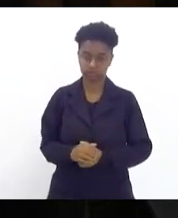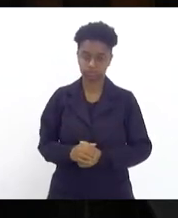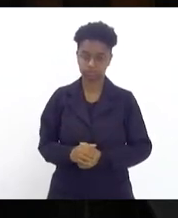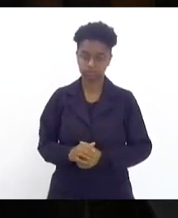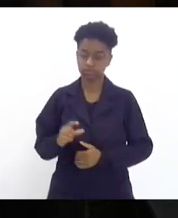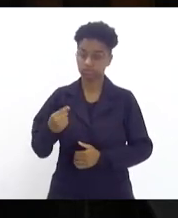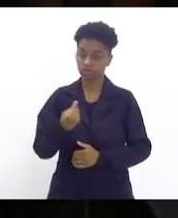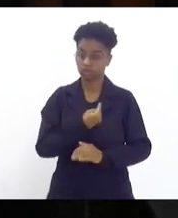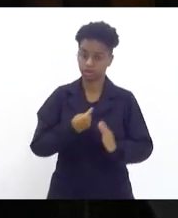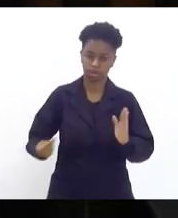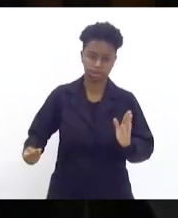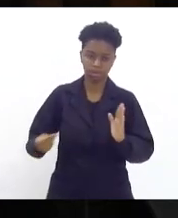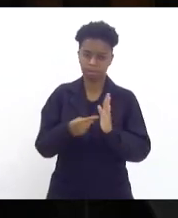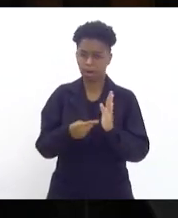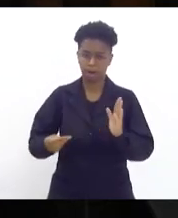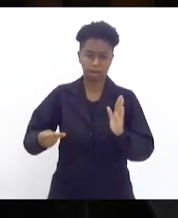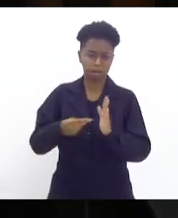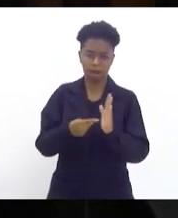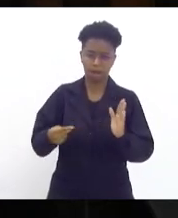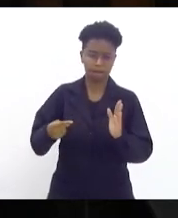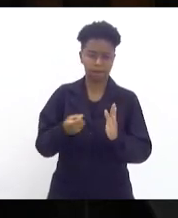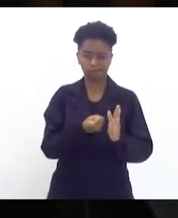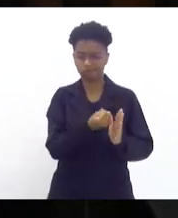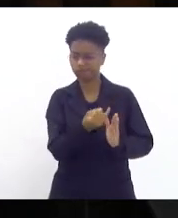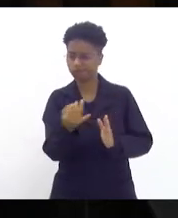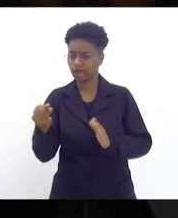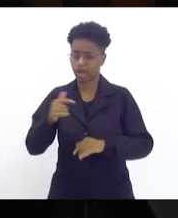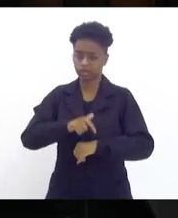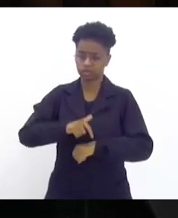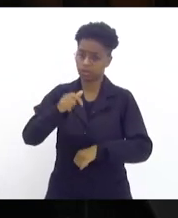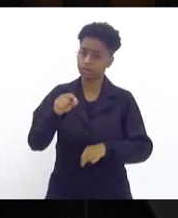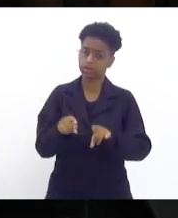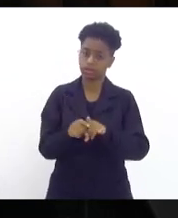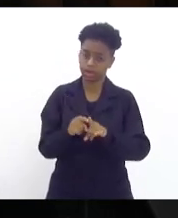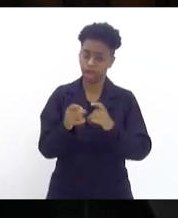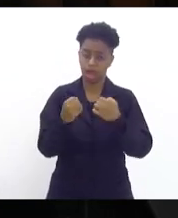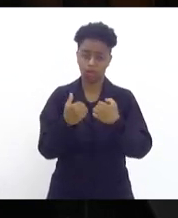essa denúncia diversas vezes, inclusive em audiência pública na NIP.